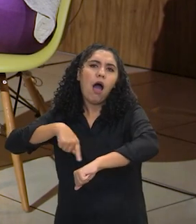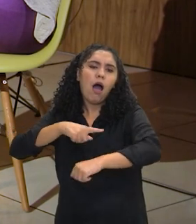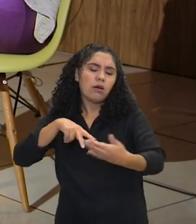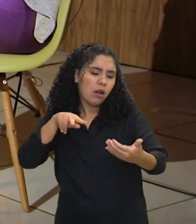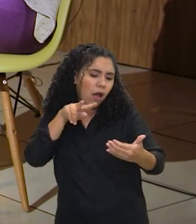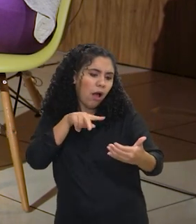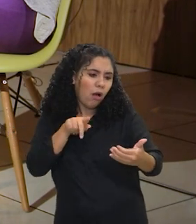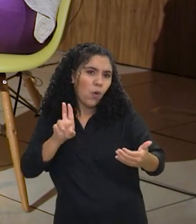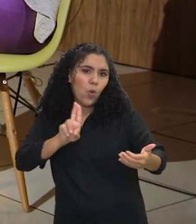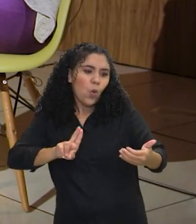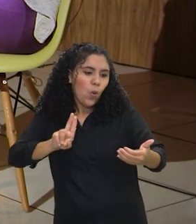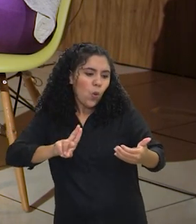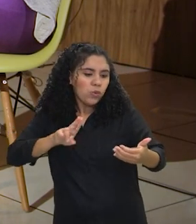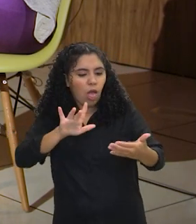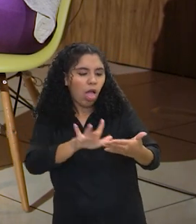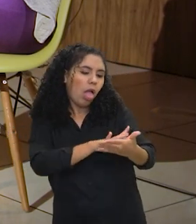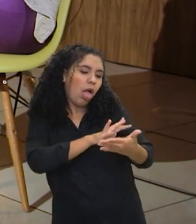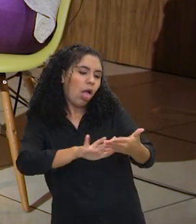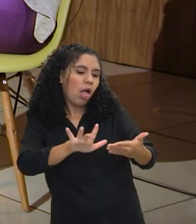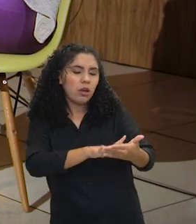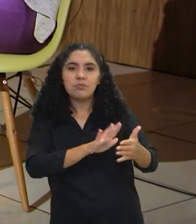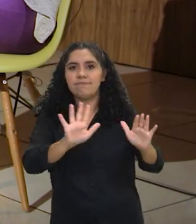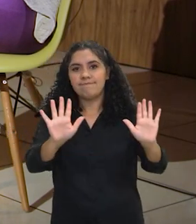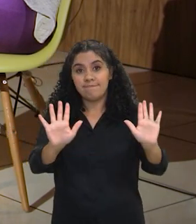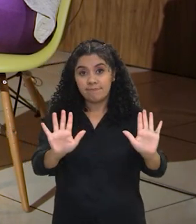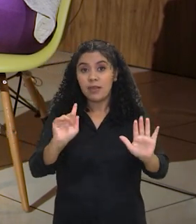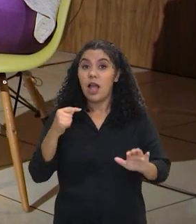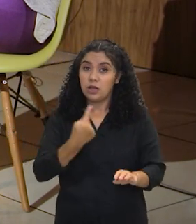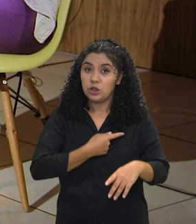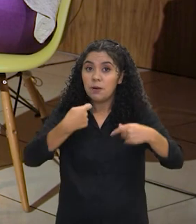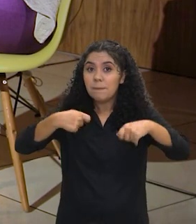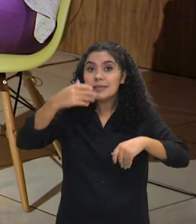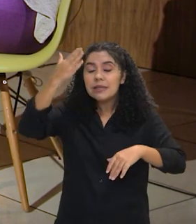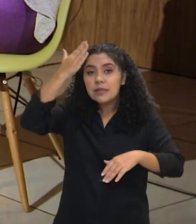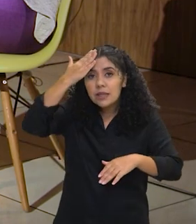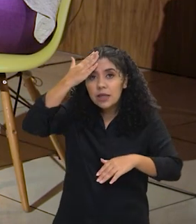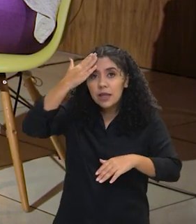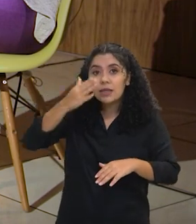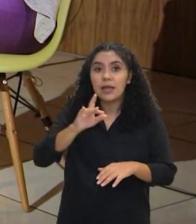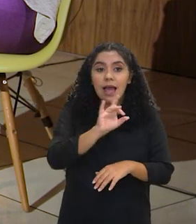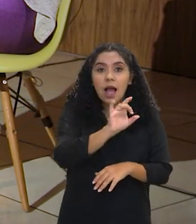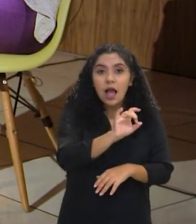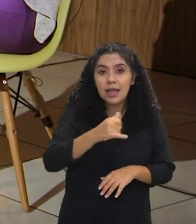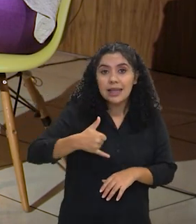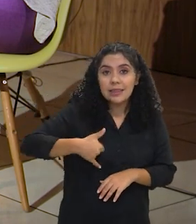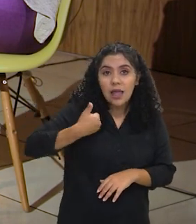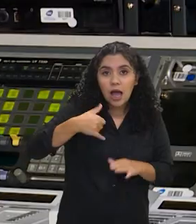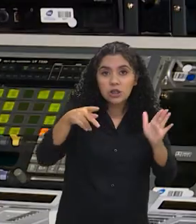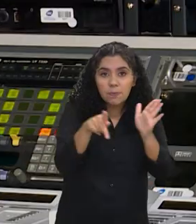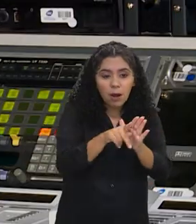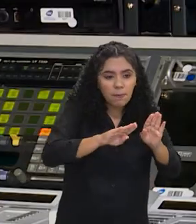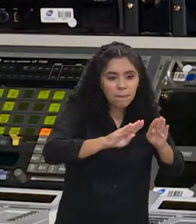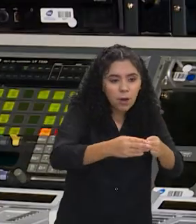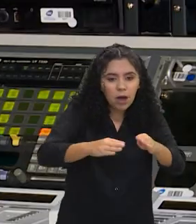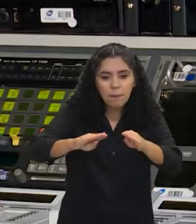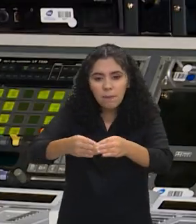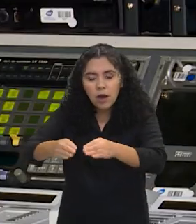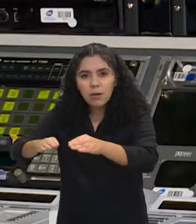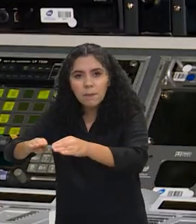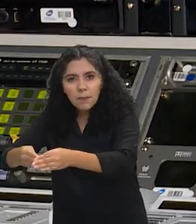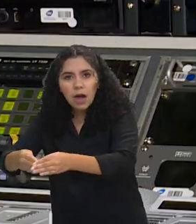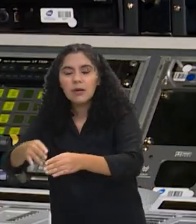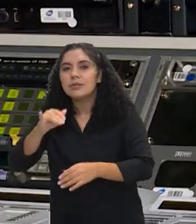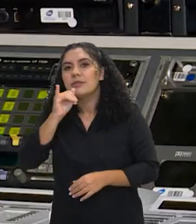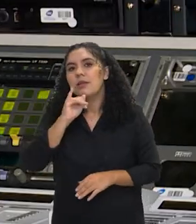tantas horas na frente de um tablet, etc. A gente precisa entender que cada uso é um uso. Às vezes, a pessoa está ali